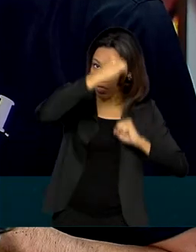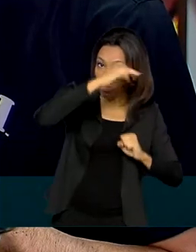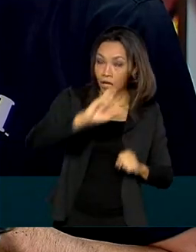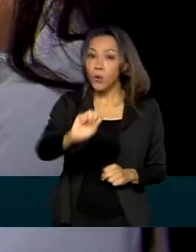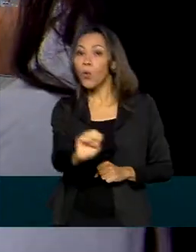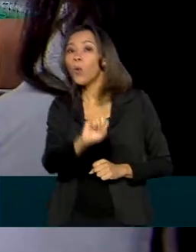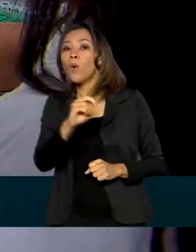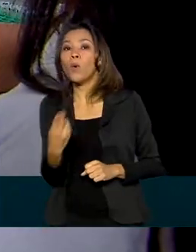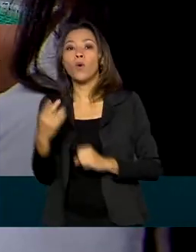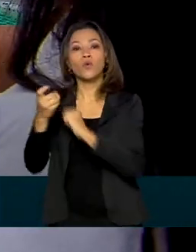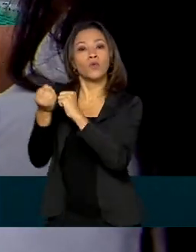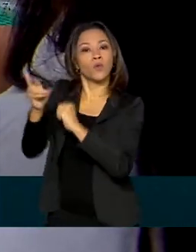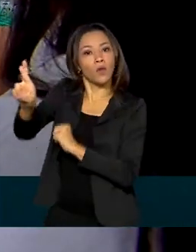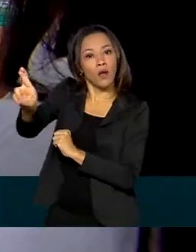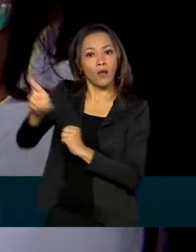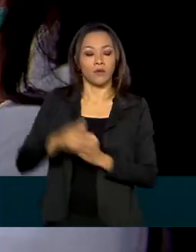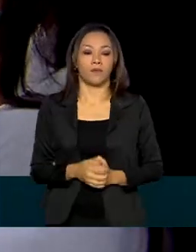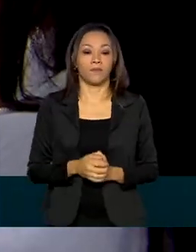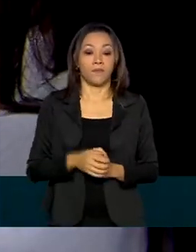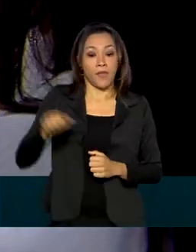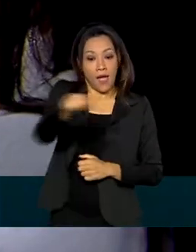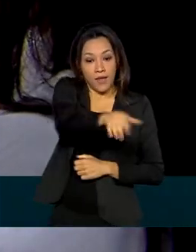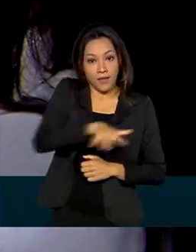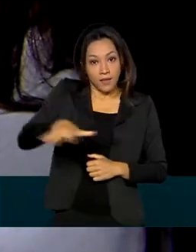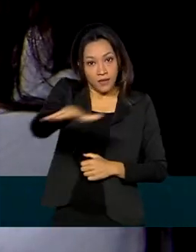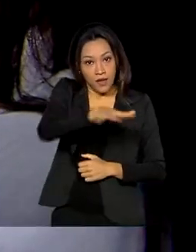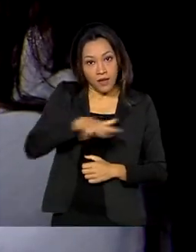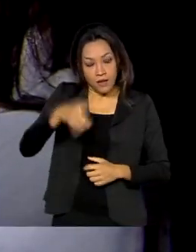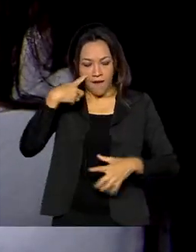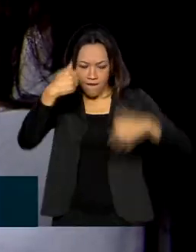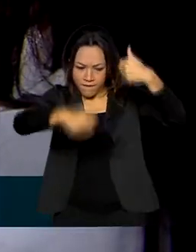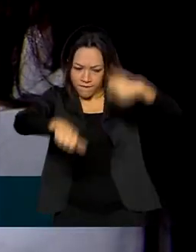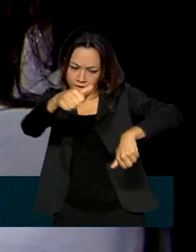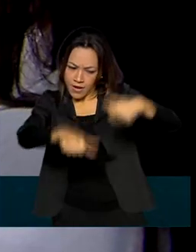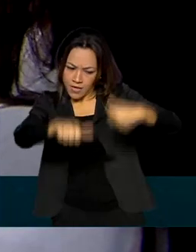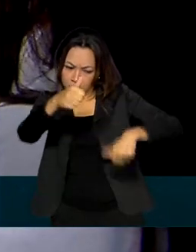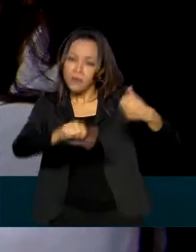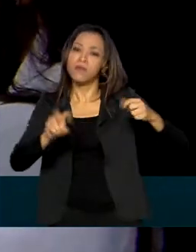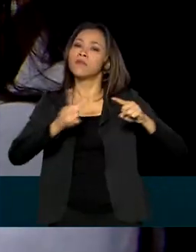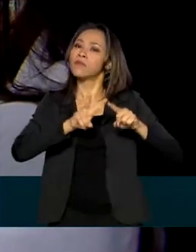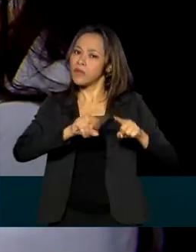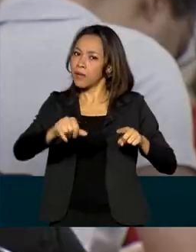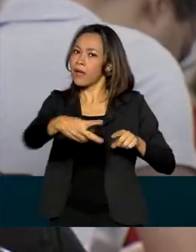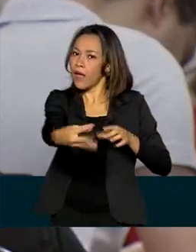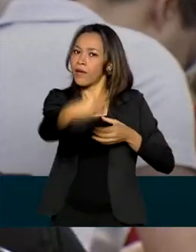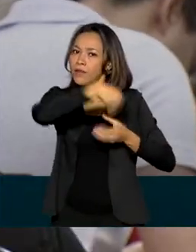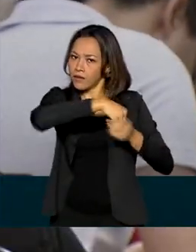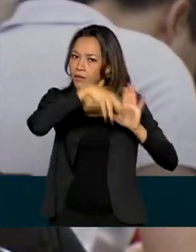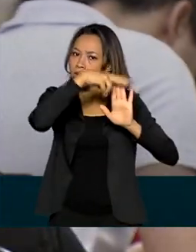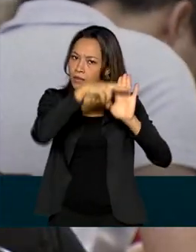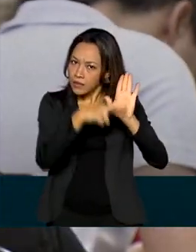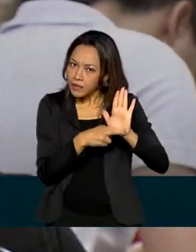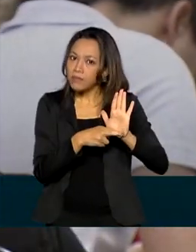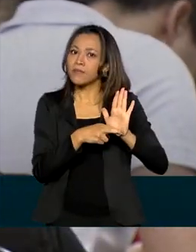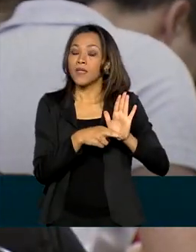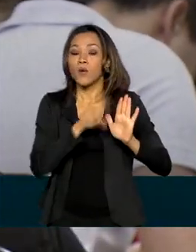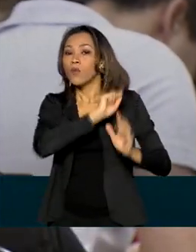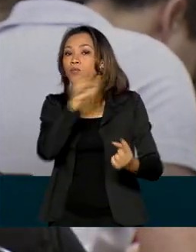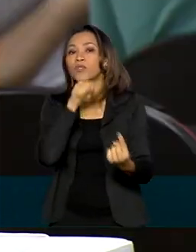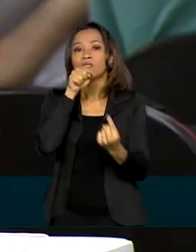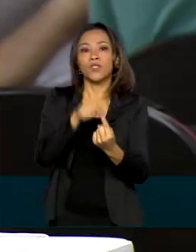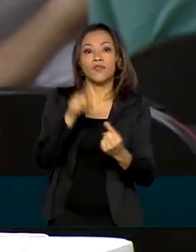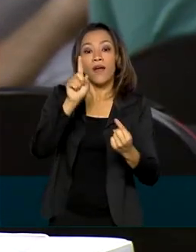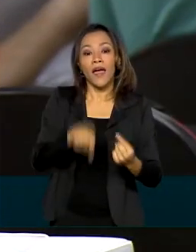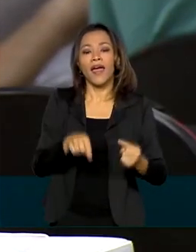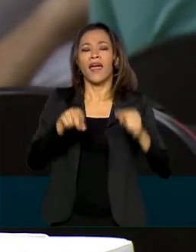doutorado. Além disso, as áreas de avaliação também vão ser levadas em conta. O objetivo é reduzir